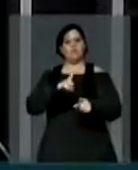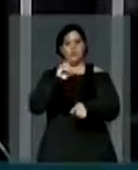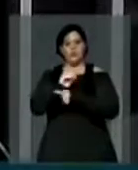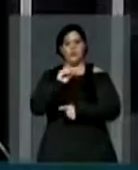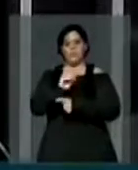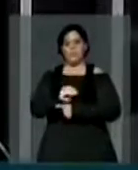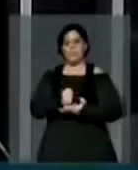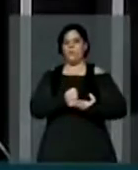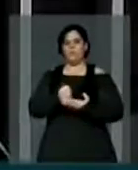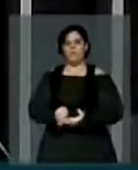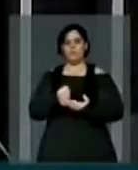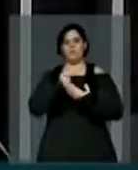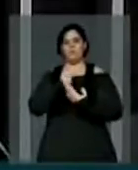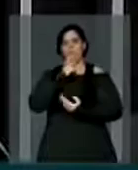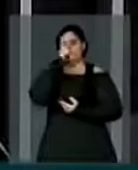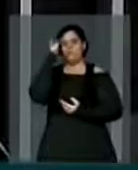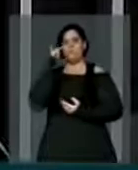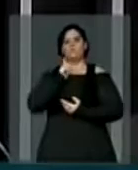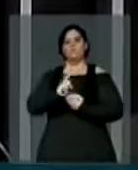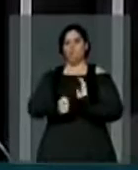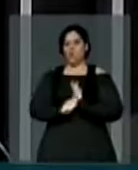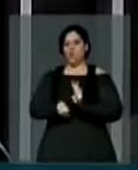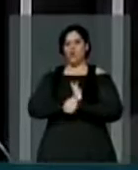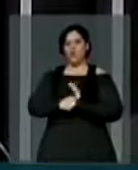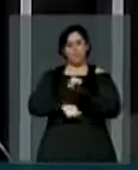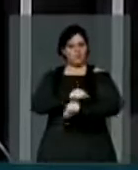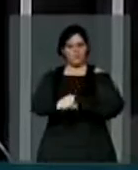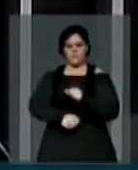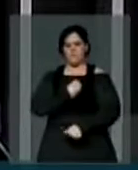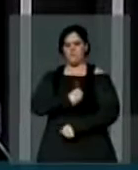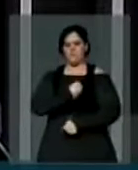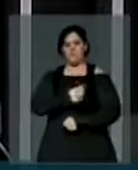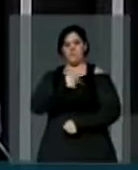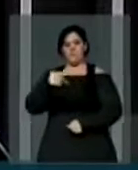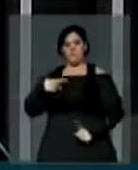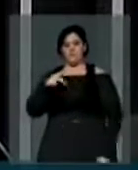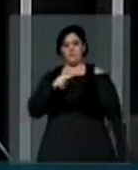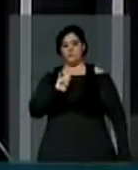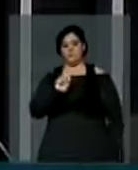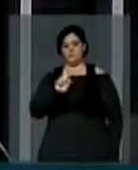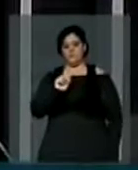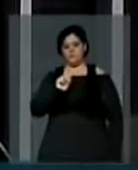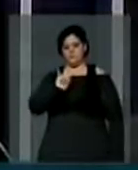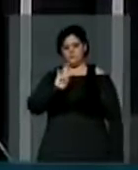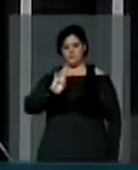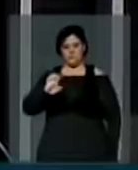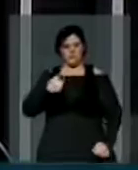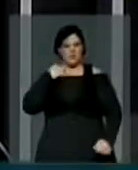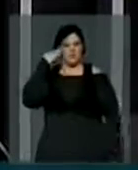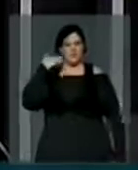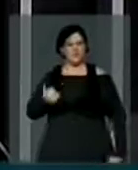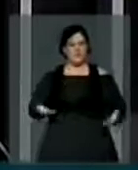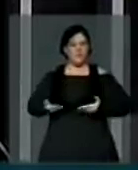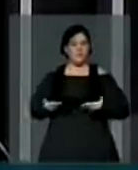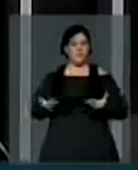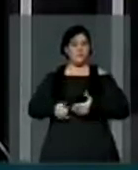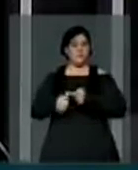apoiadas pela Igreja Batista com o pastor Piragini, e eu sei que hoje a igreja, a primeira Igreja Batista de Curitiba, é uma